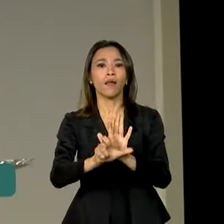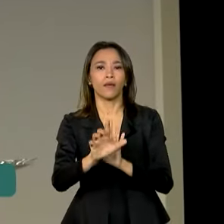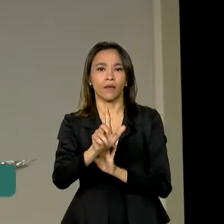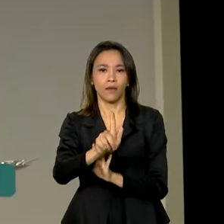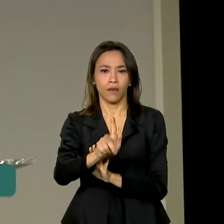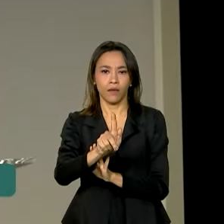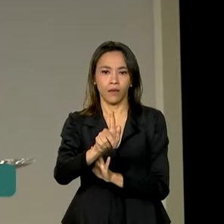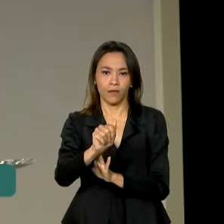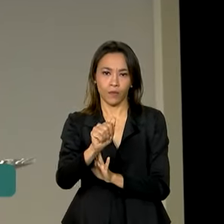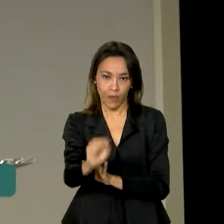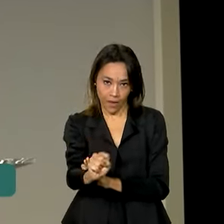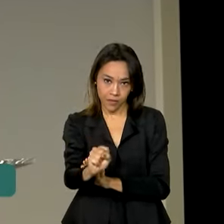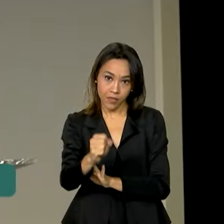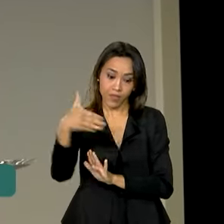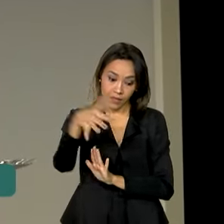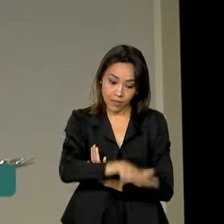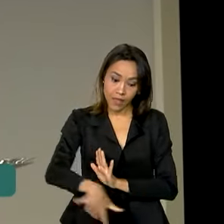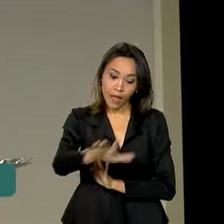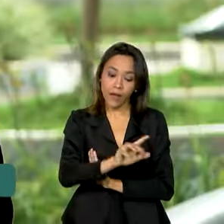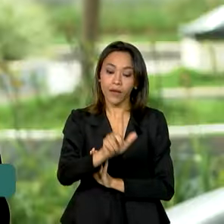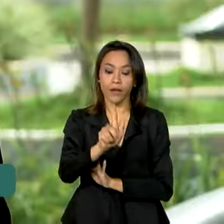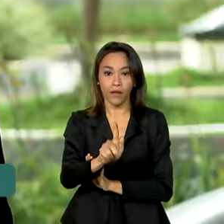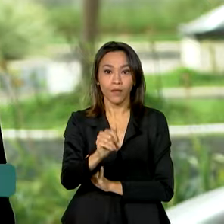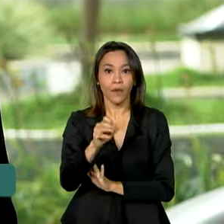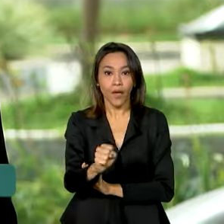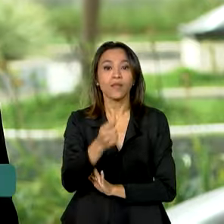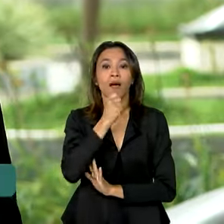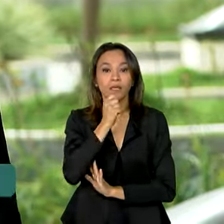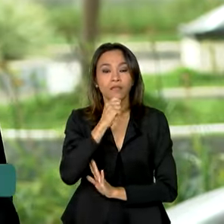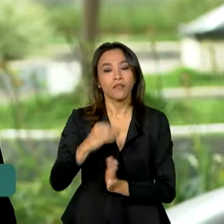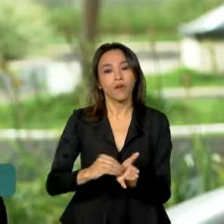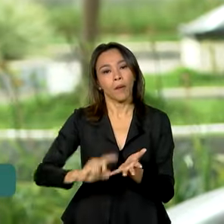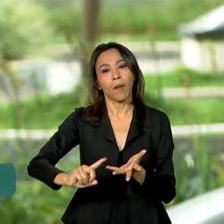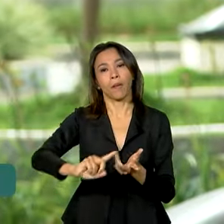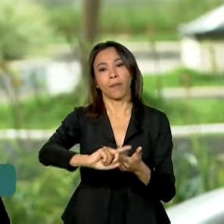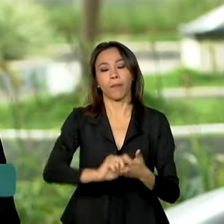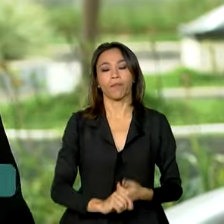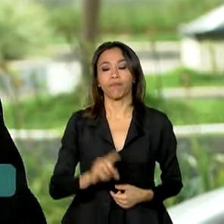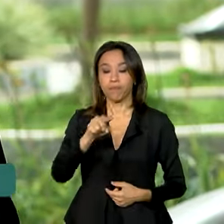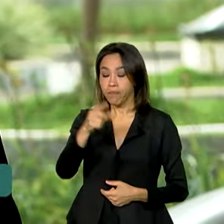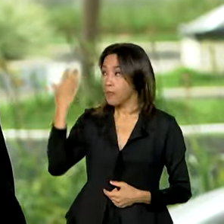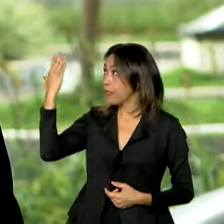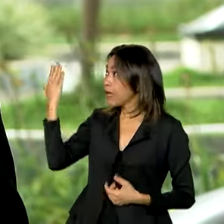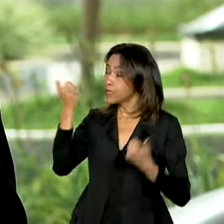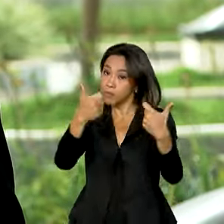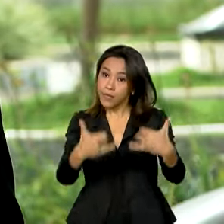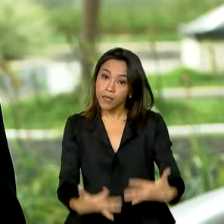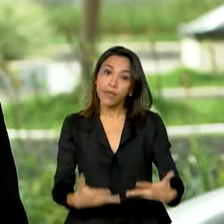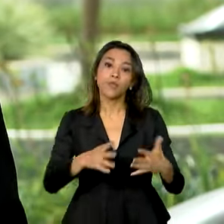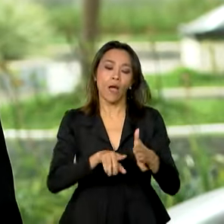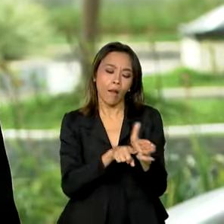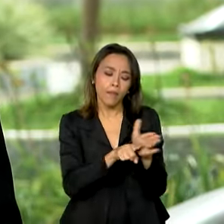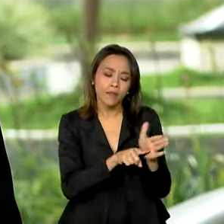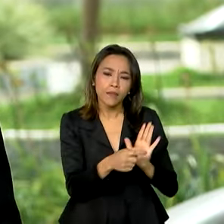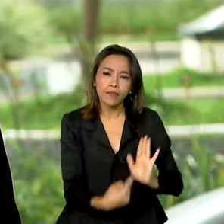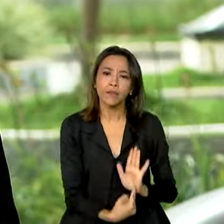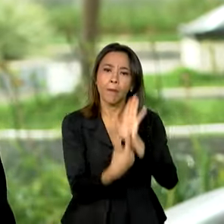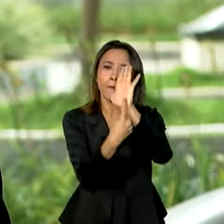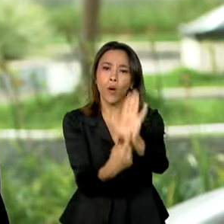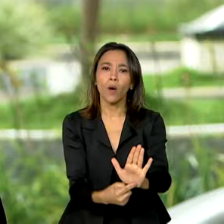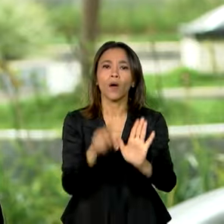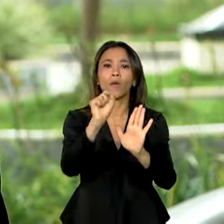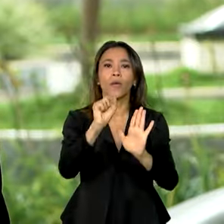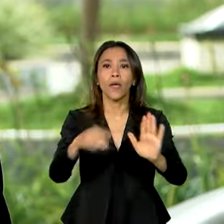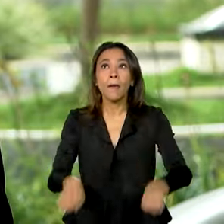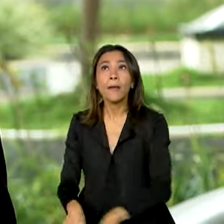Nesse sentido, o setor de gás é afortunado. Entre as demandas apresentadas no estudo está a padronização